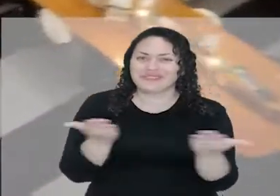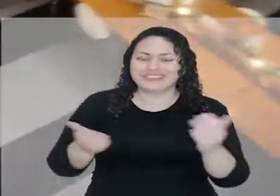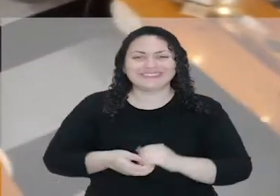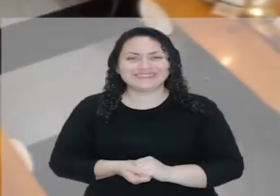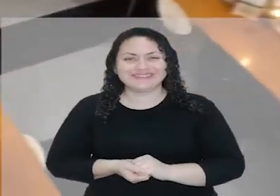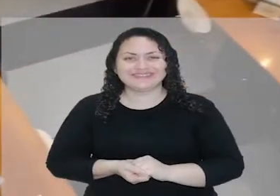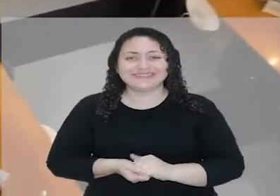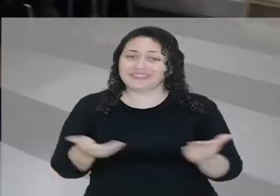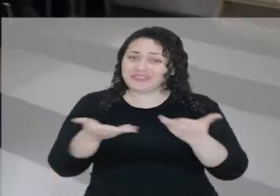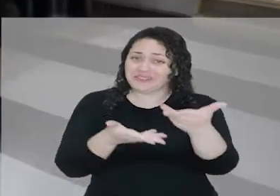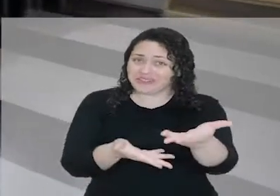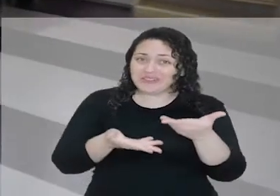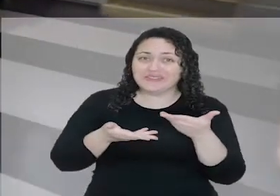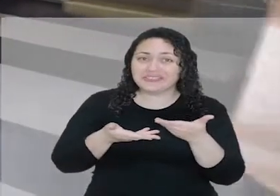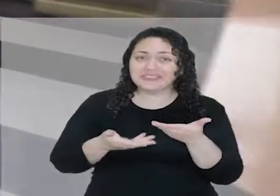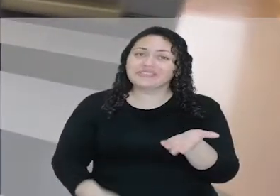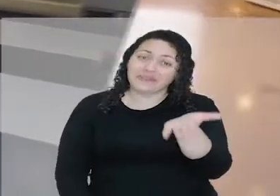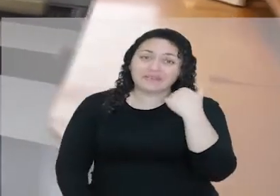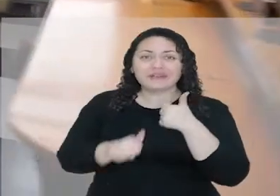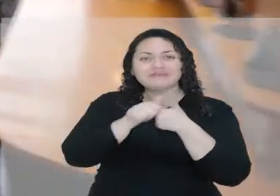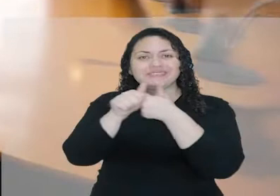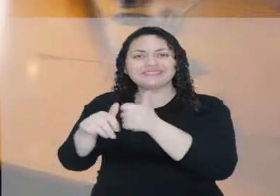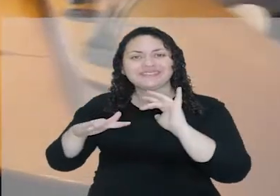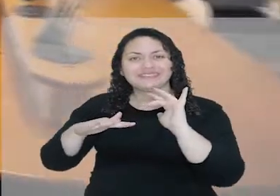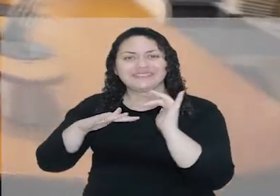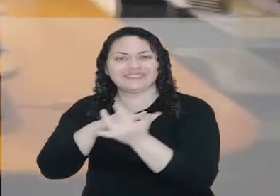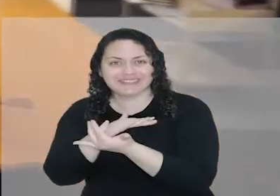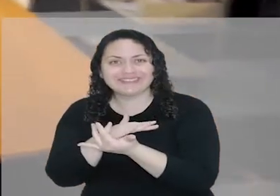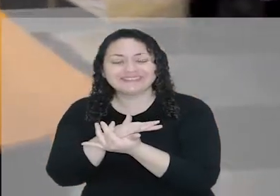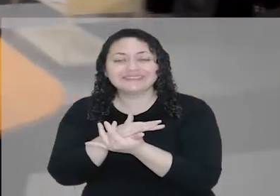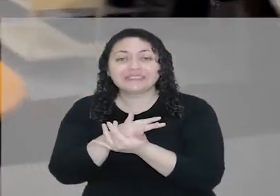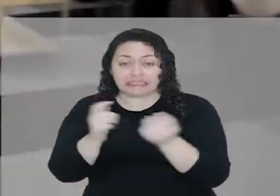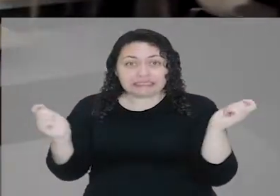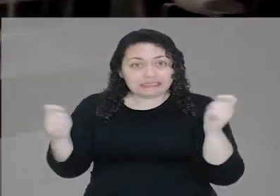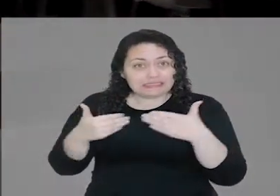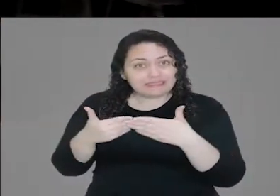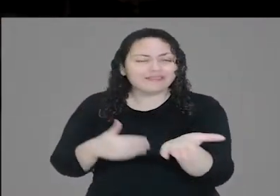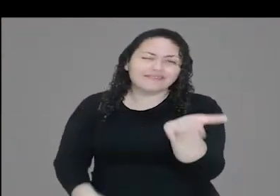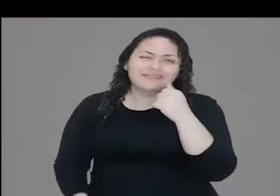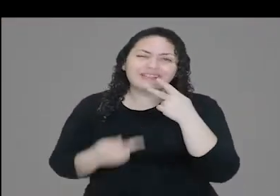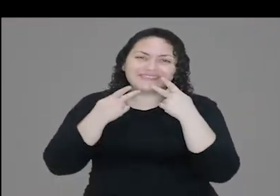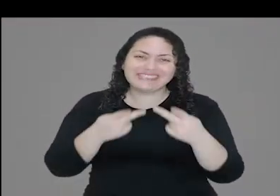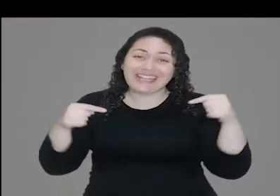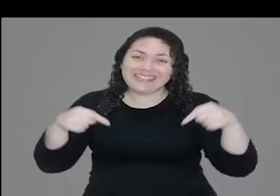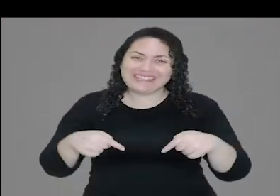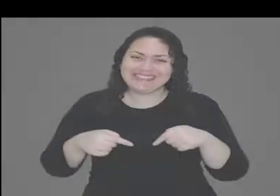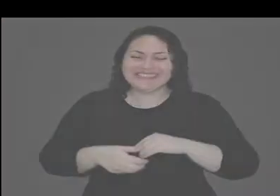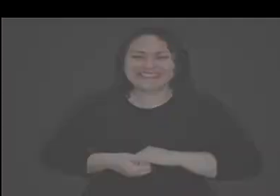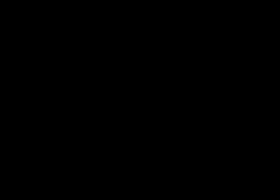E fica aqui o nosso convite. Nos acompanhe nas redes sociais e, assim que puder, venha nos visitar.